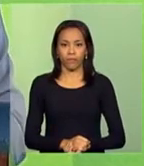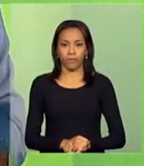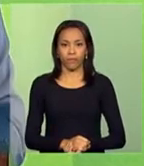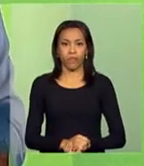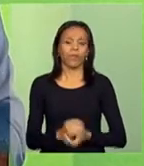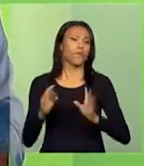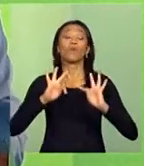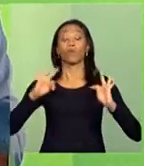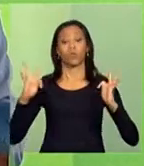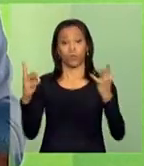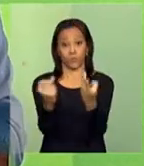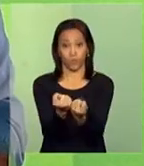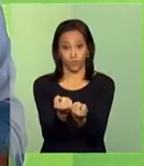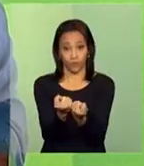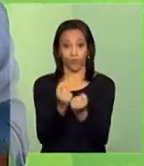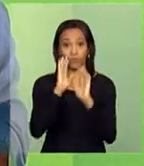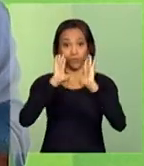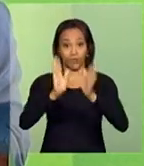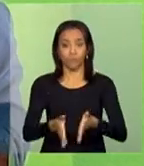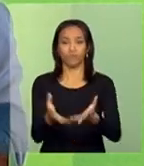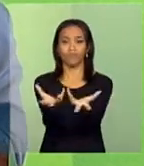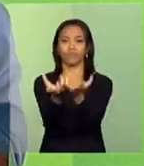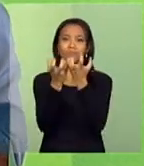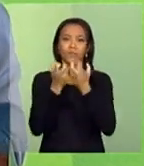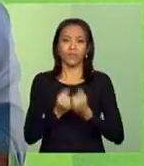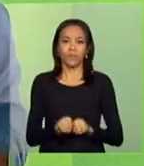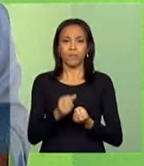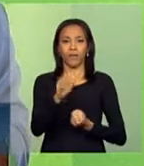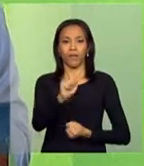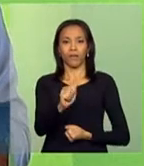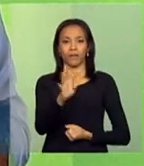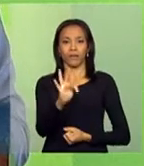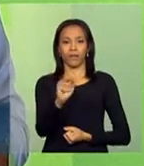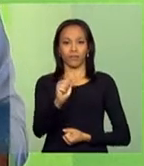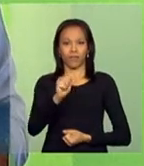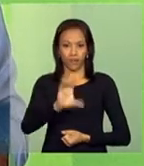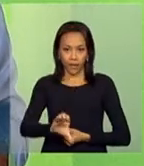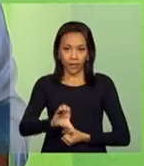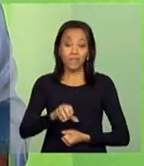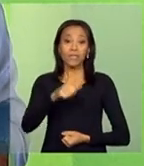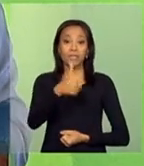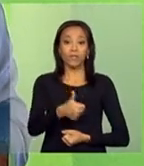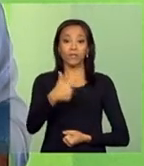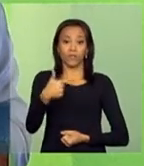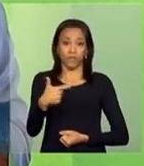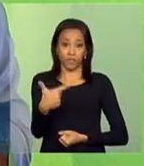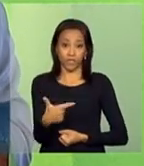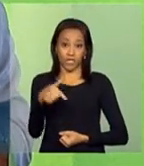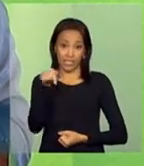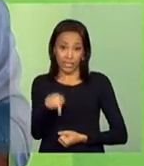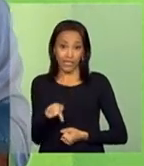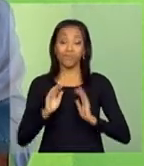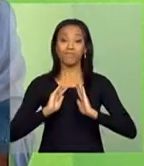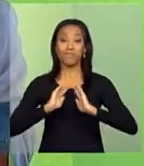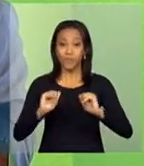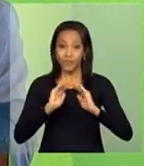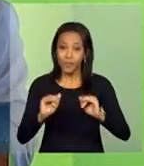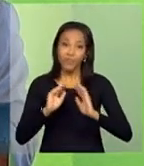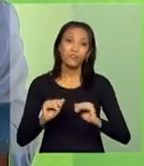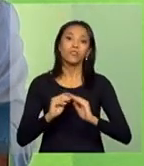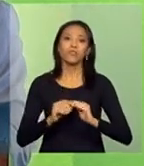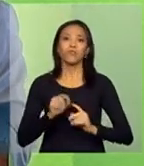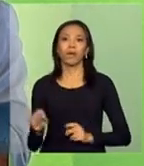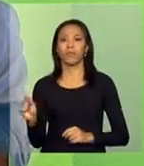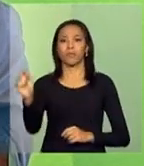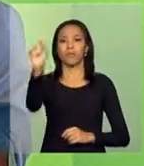Ao todo, até agora, foram recebidos, pela ANTAC, senhora presidenta, 127 solicitações para terminais